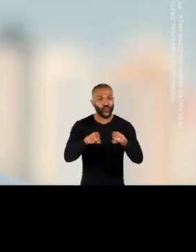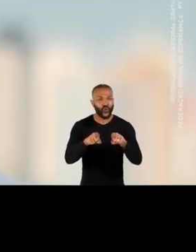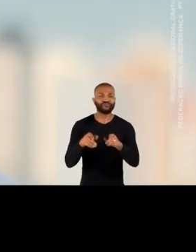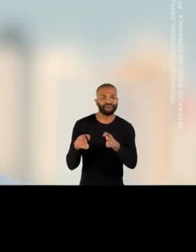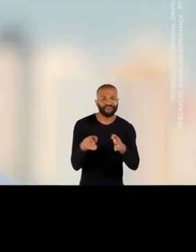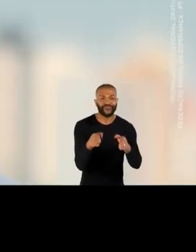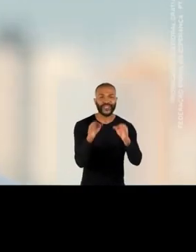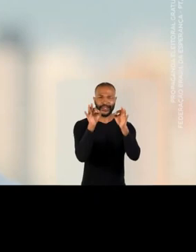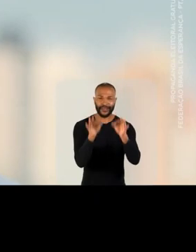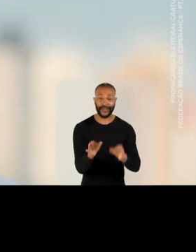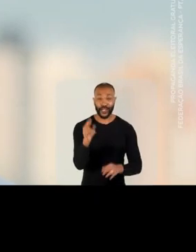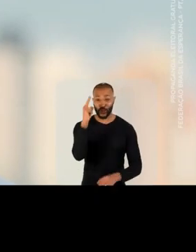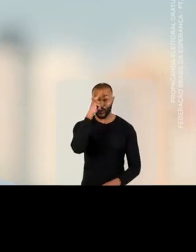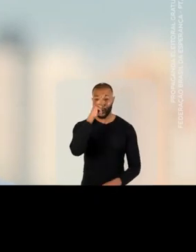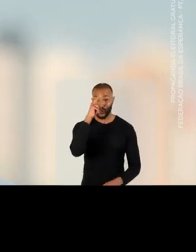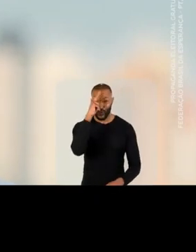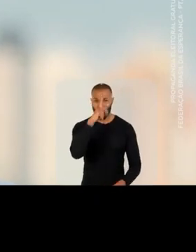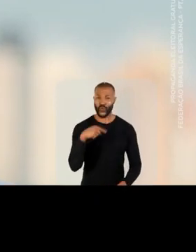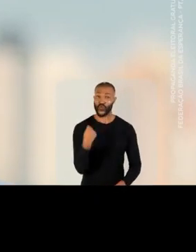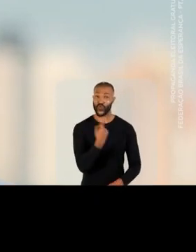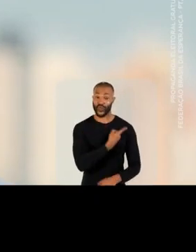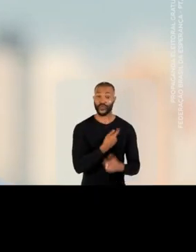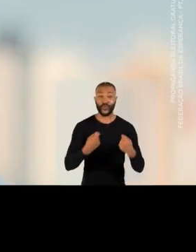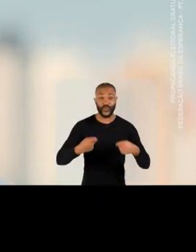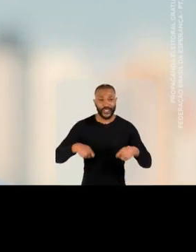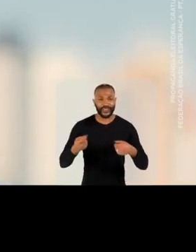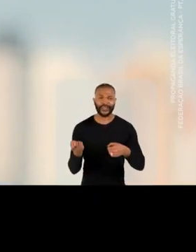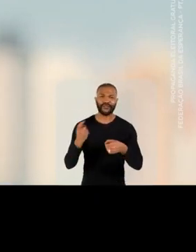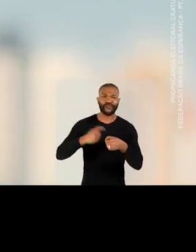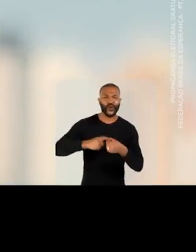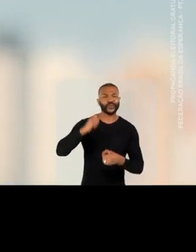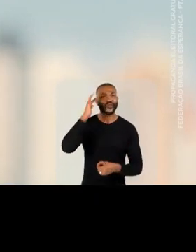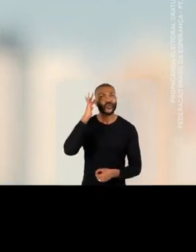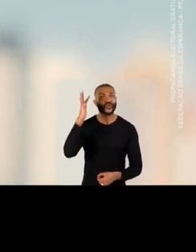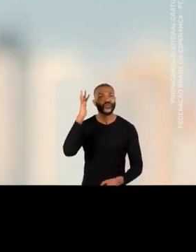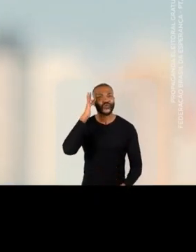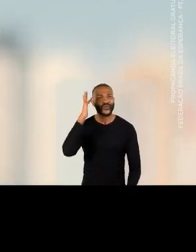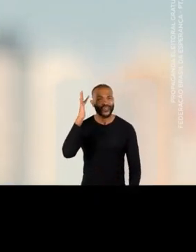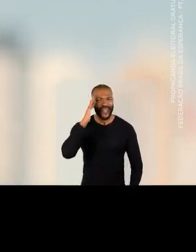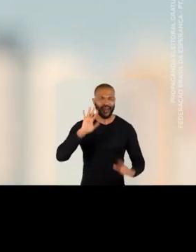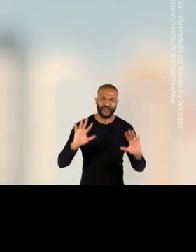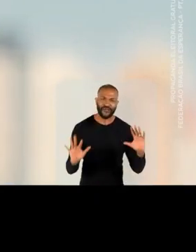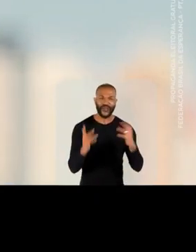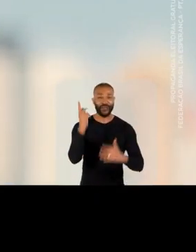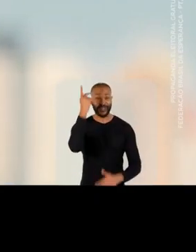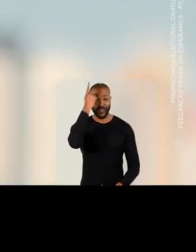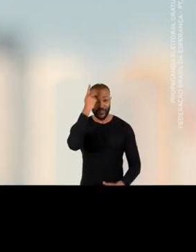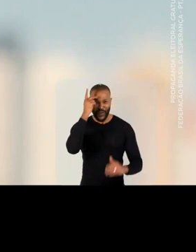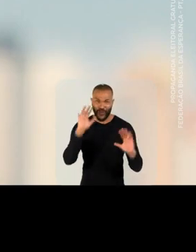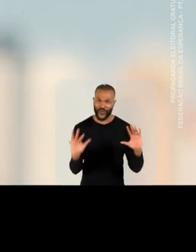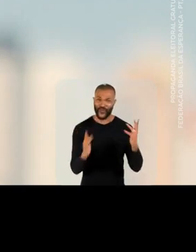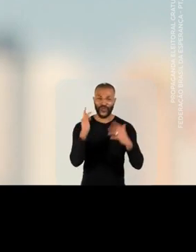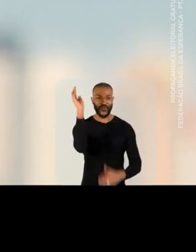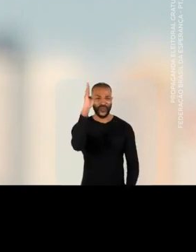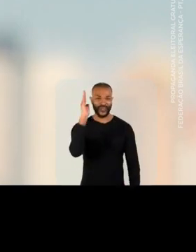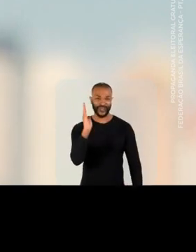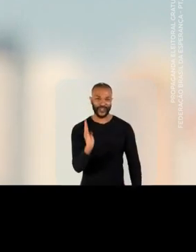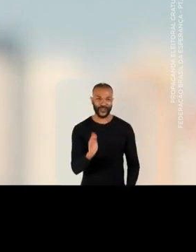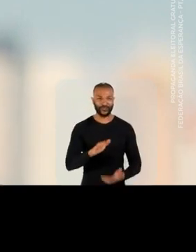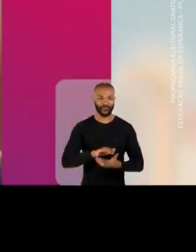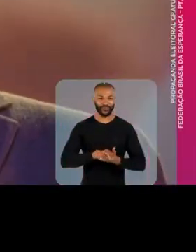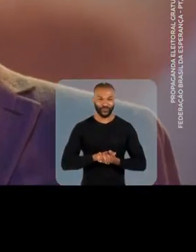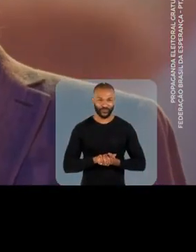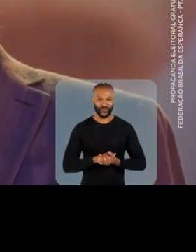Conto com o seu apoio. Vamos juntos mudar São Paulo e reconstruir o país pelo caminho da paz, da democracia e da